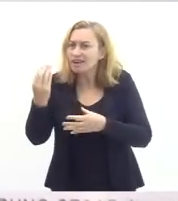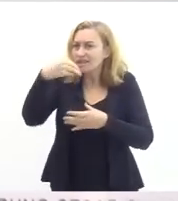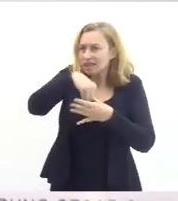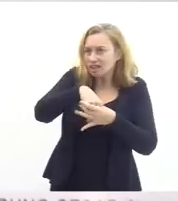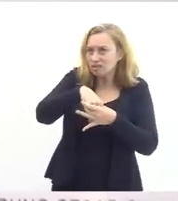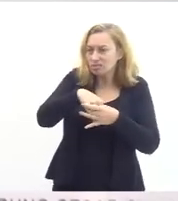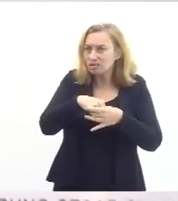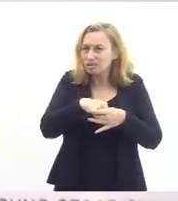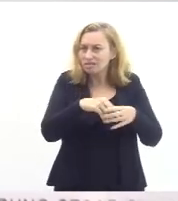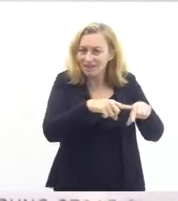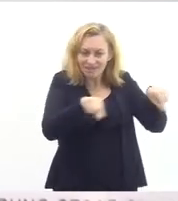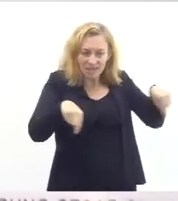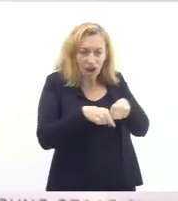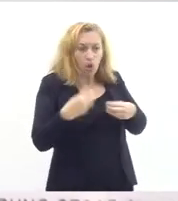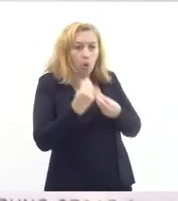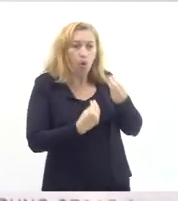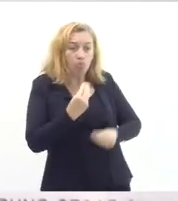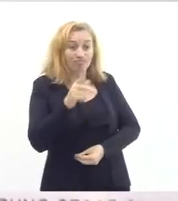professora